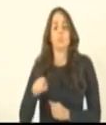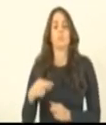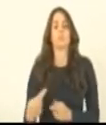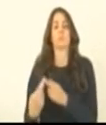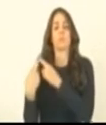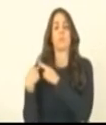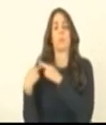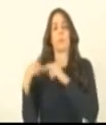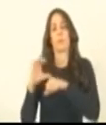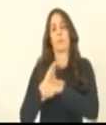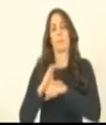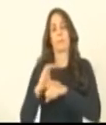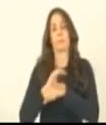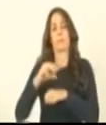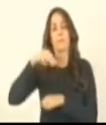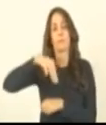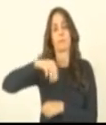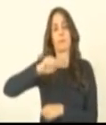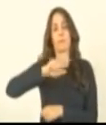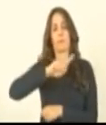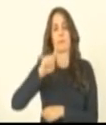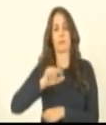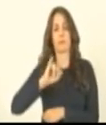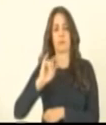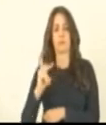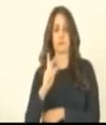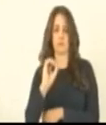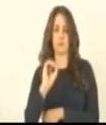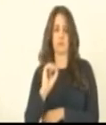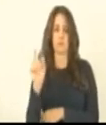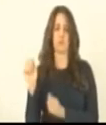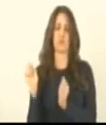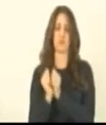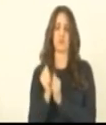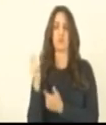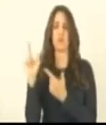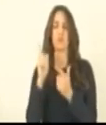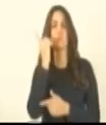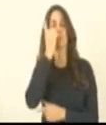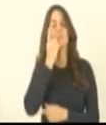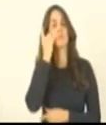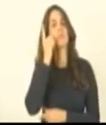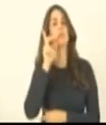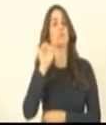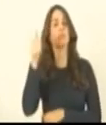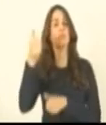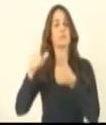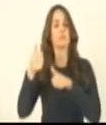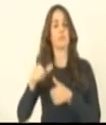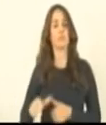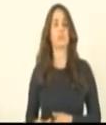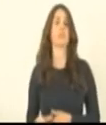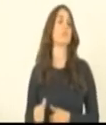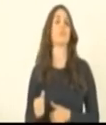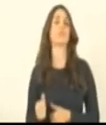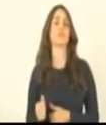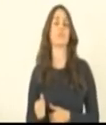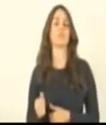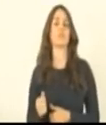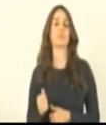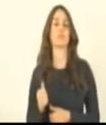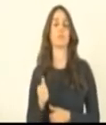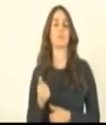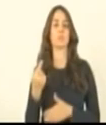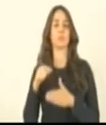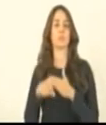Mazinho dos Anjos, acompanhado de outros colegas e deputados, farão uma avaliação naturalmente